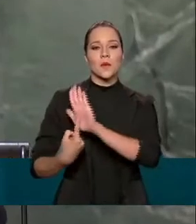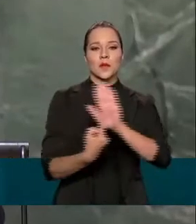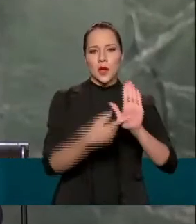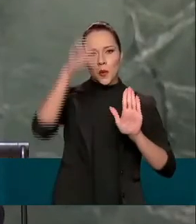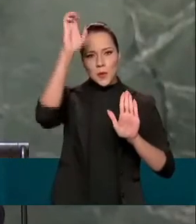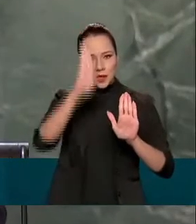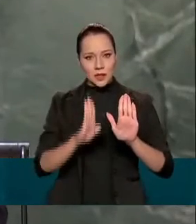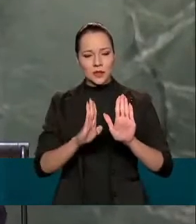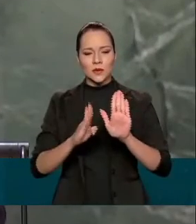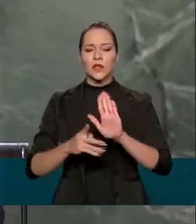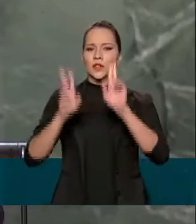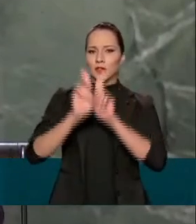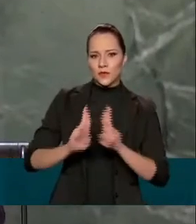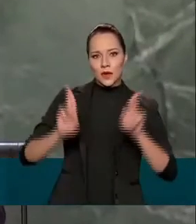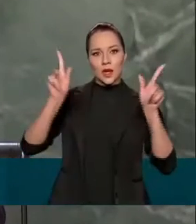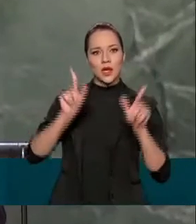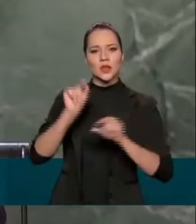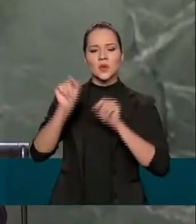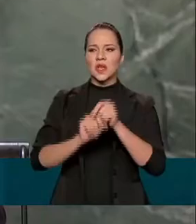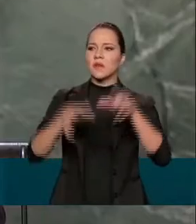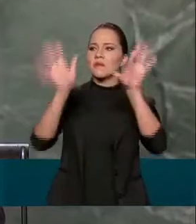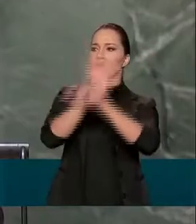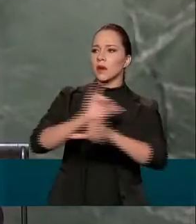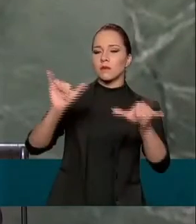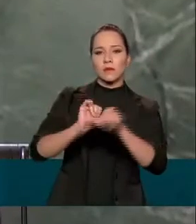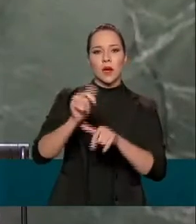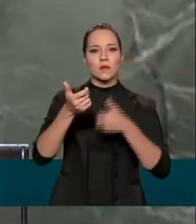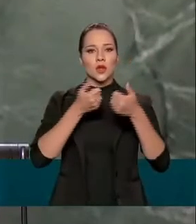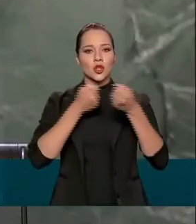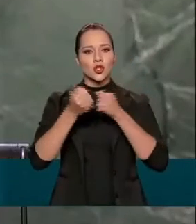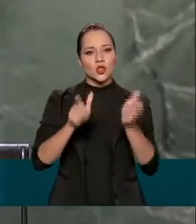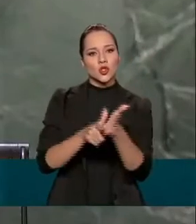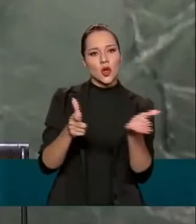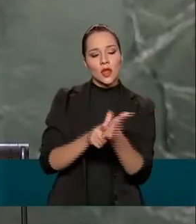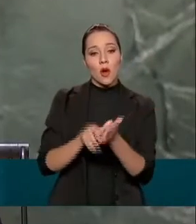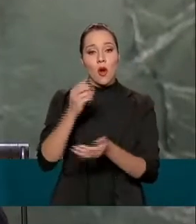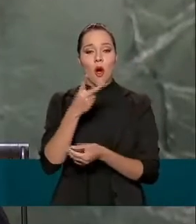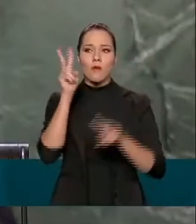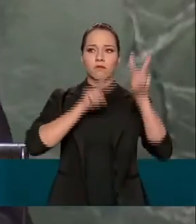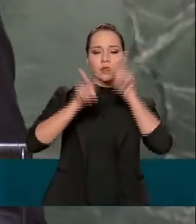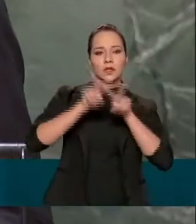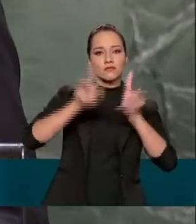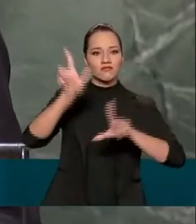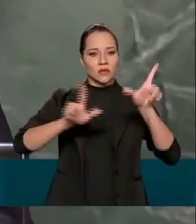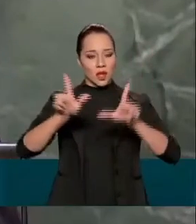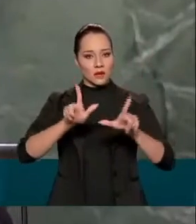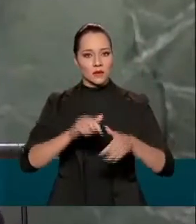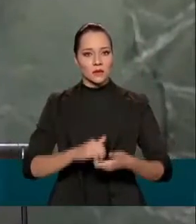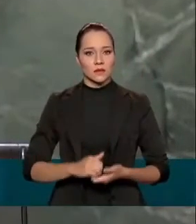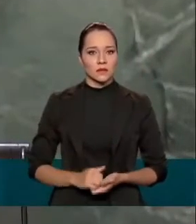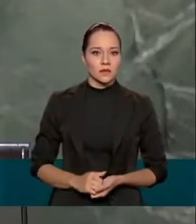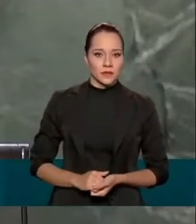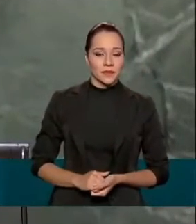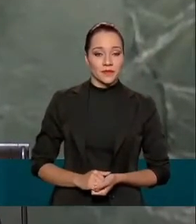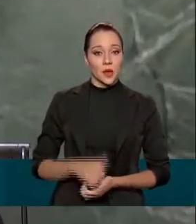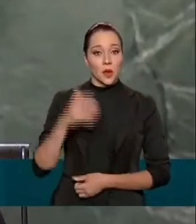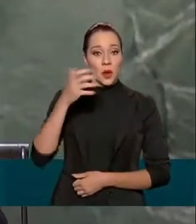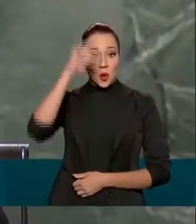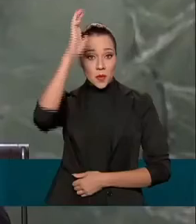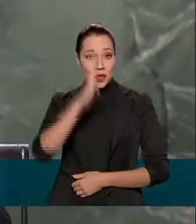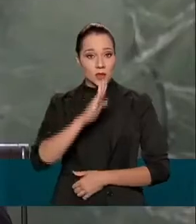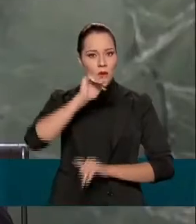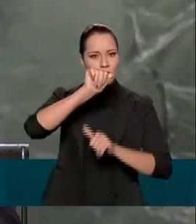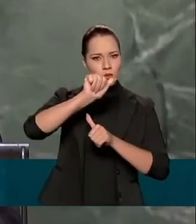diferente daquilo publicado em jornais ou visto em televisões. O Brasil